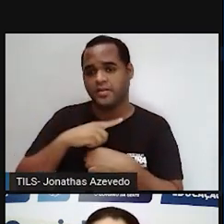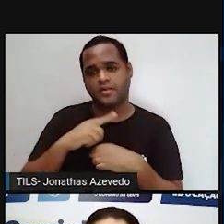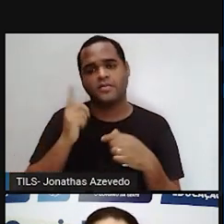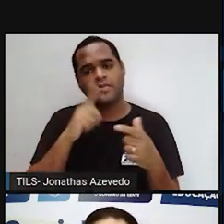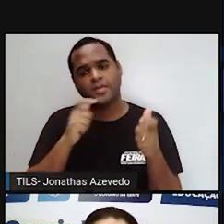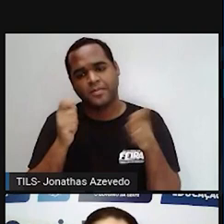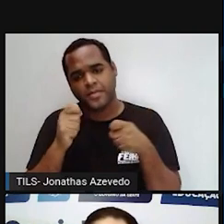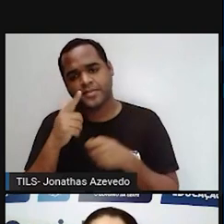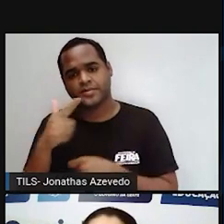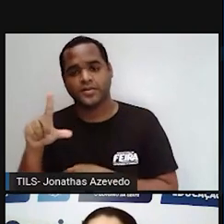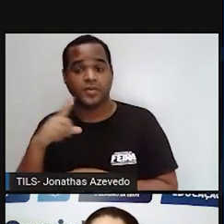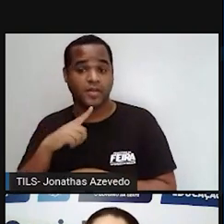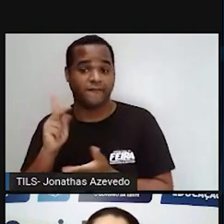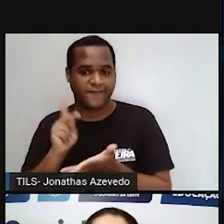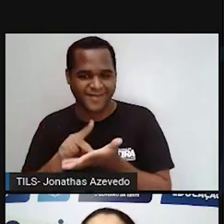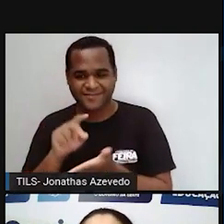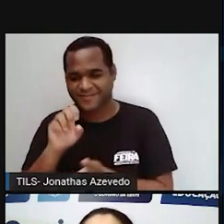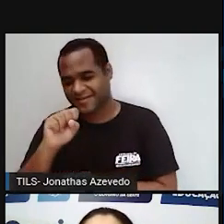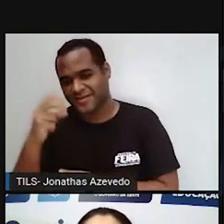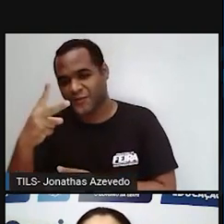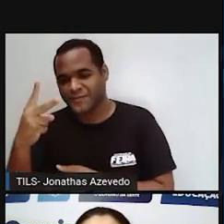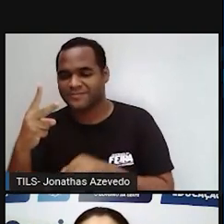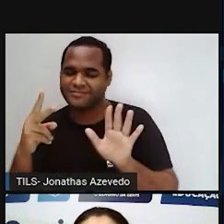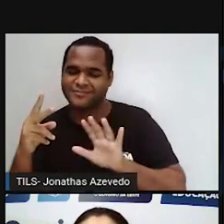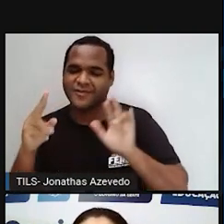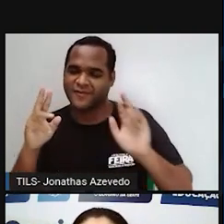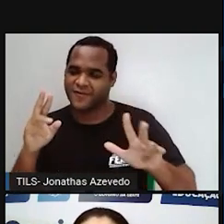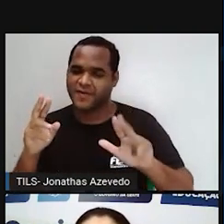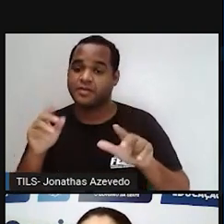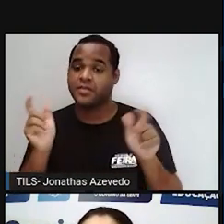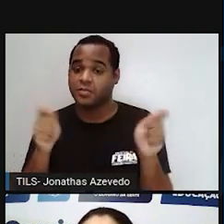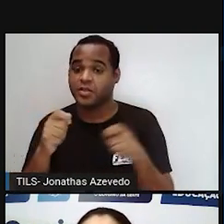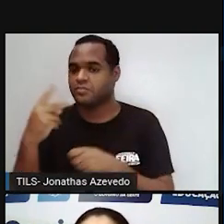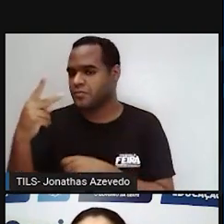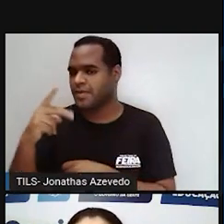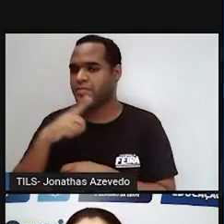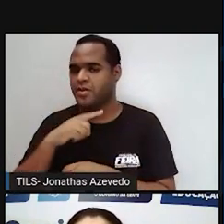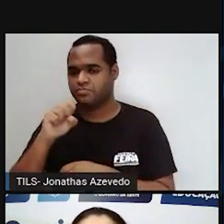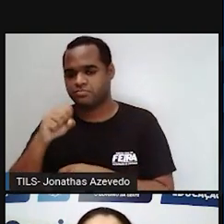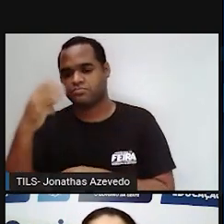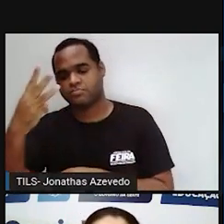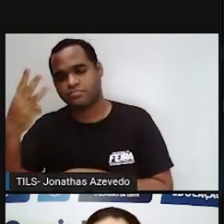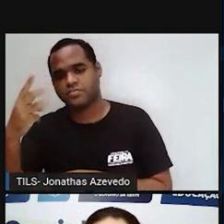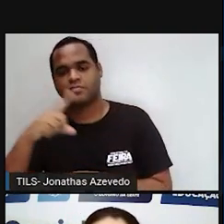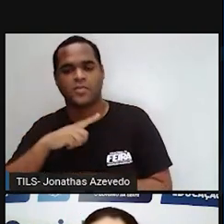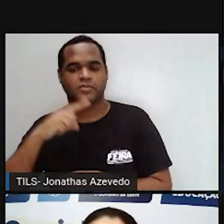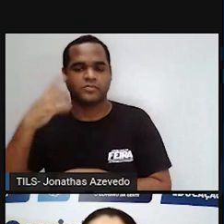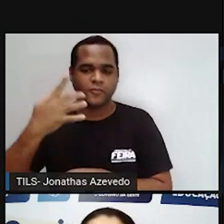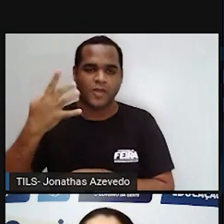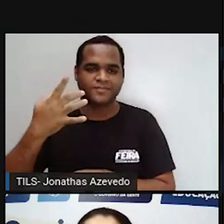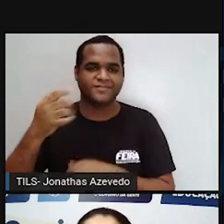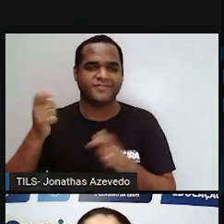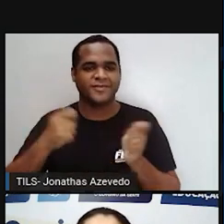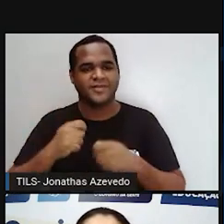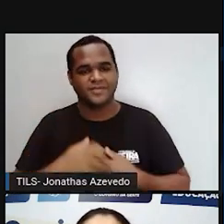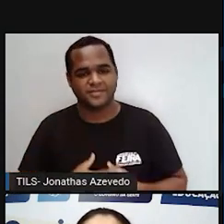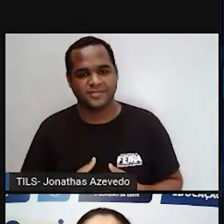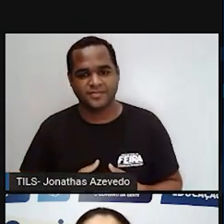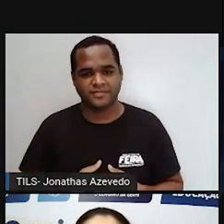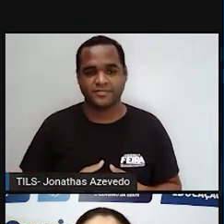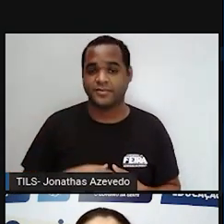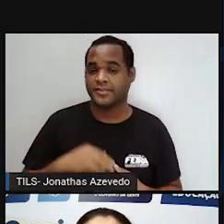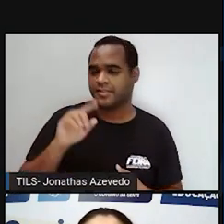pode ser secundário, na verdade, secundário não. Mas aquele que é secundário pode ser terciário, pode ser quaternário. Então, a